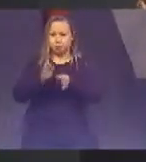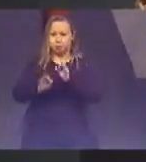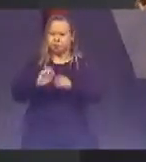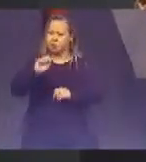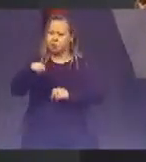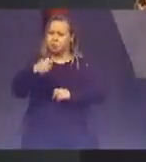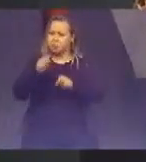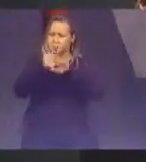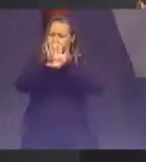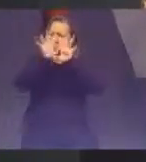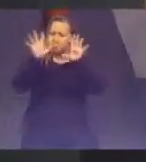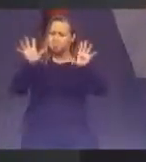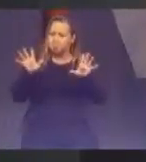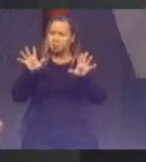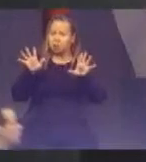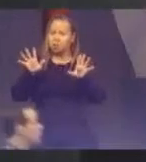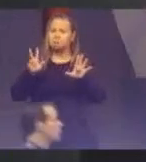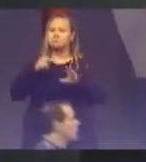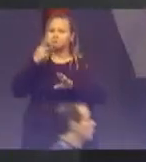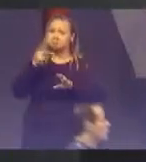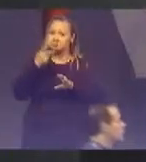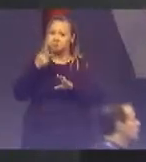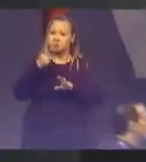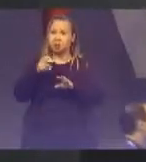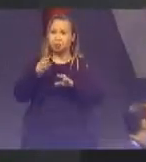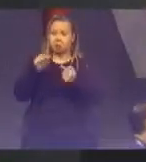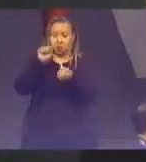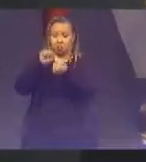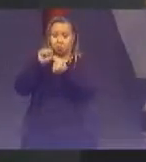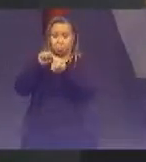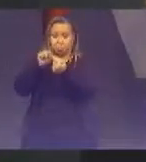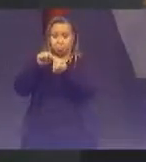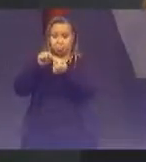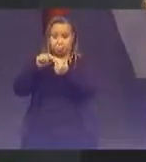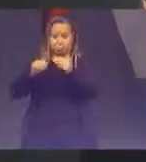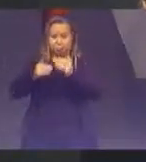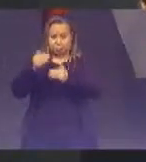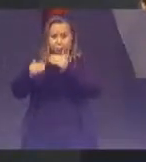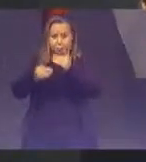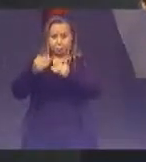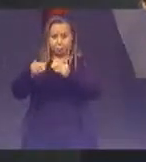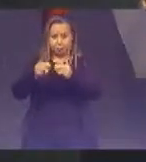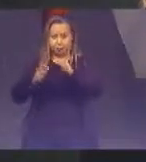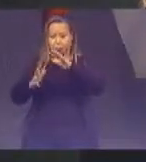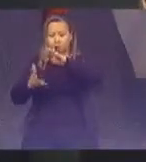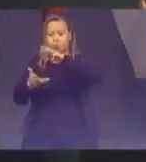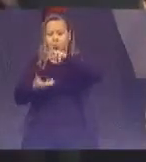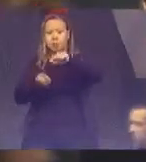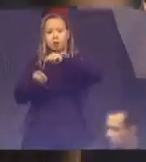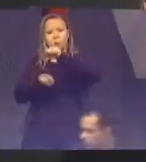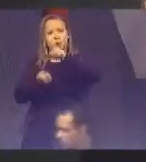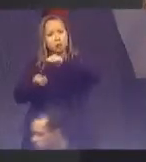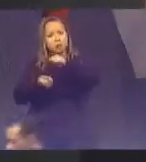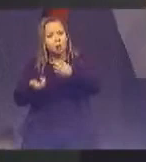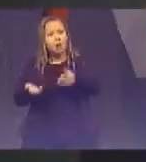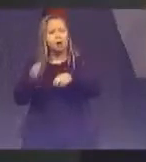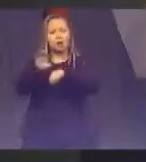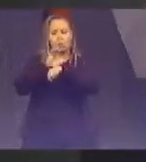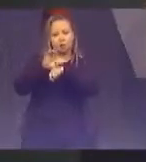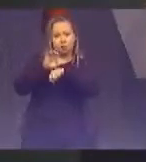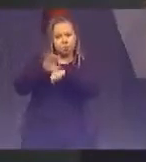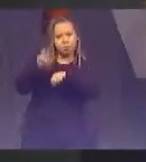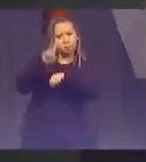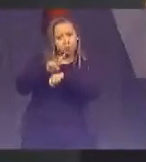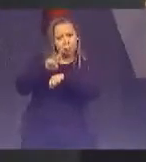à nação aos jurisdicionados de que os objetivos do desenvolvimento sustentável a proteção ambiental a constituição brasileira